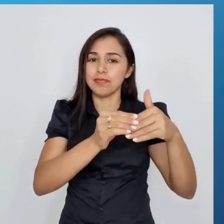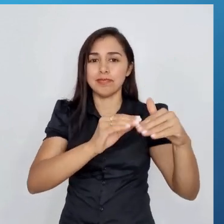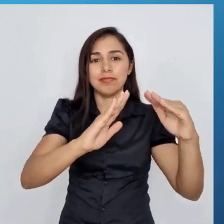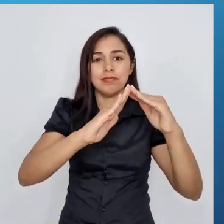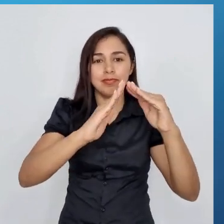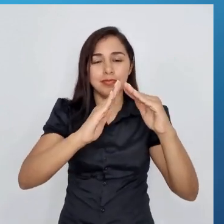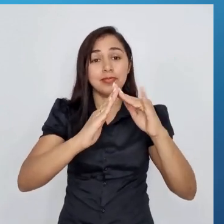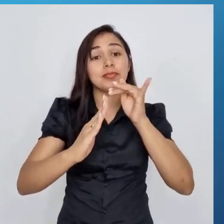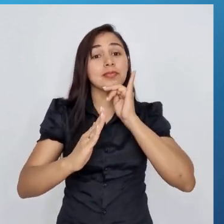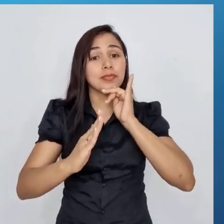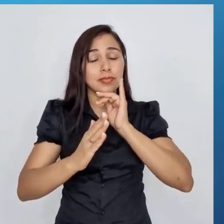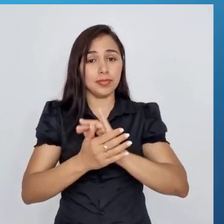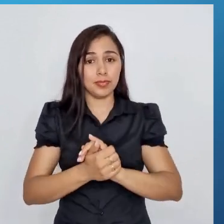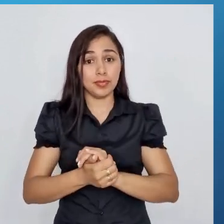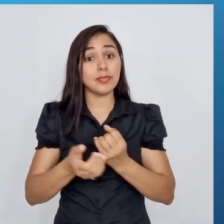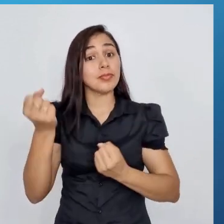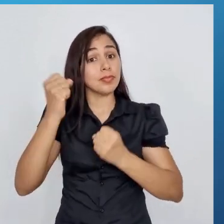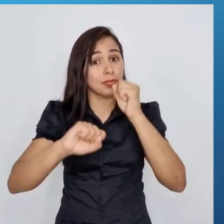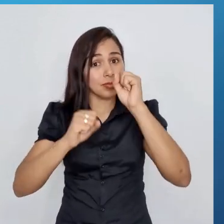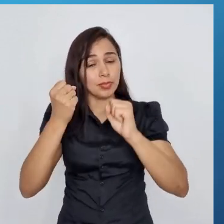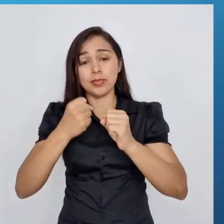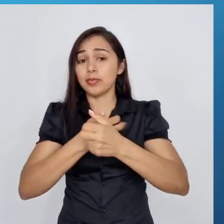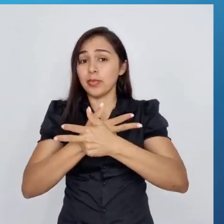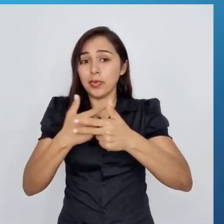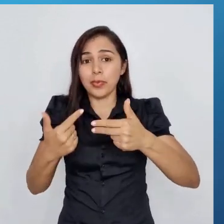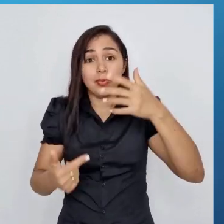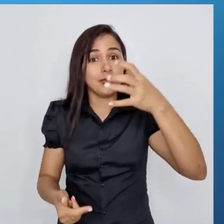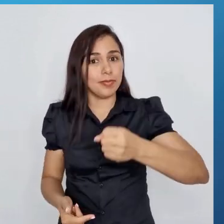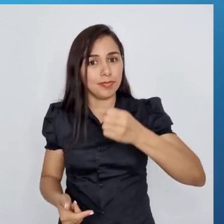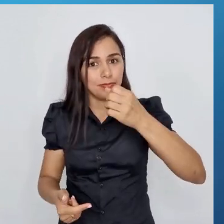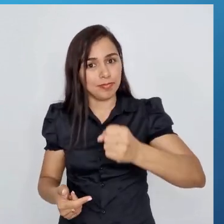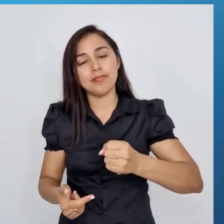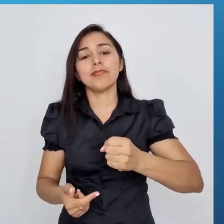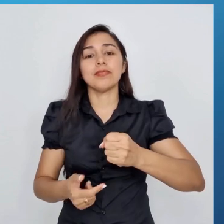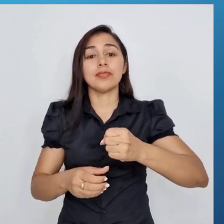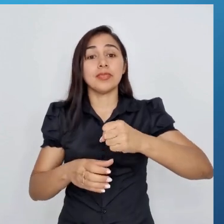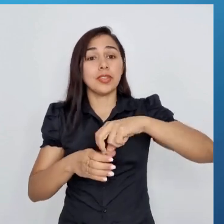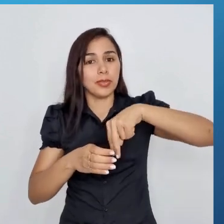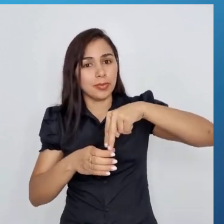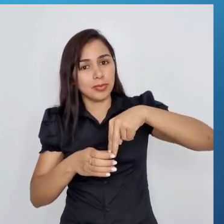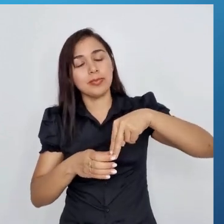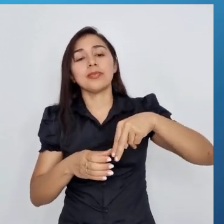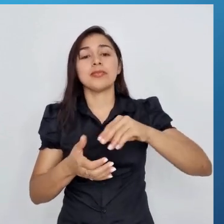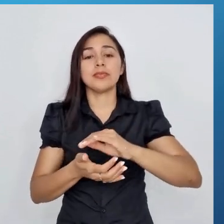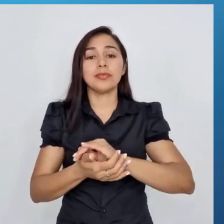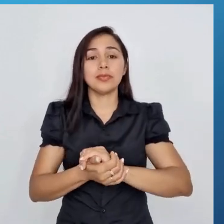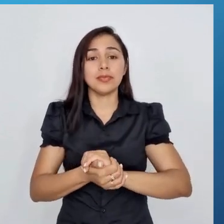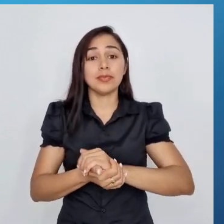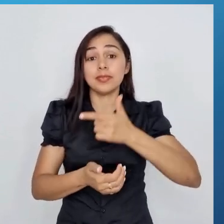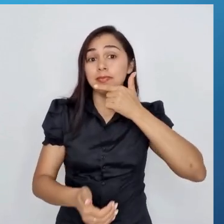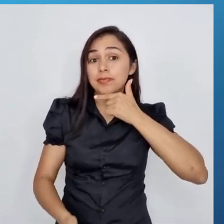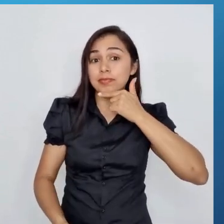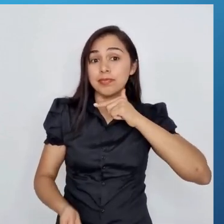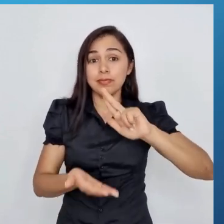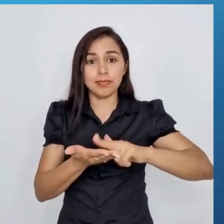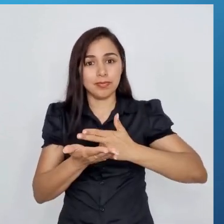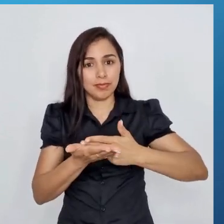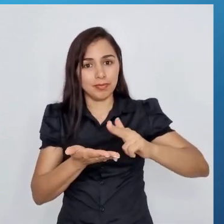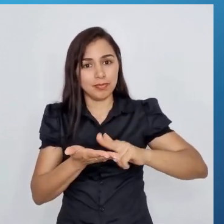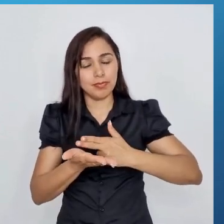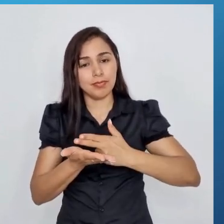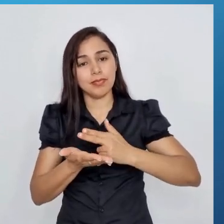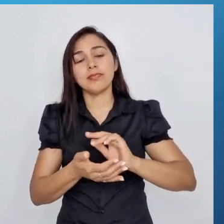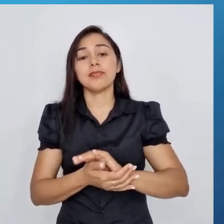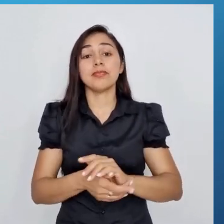exemplos. A indústria de laticínios, né? Leite, iogurte, queijo, manteigas, tá? A